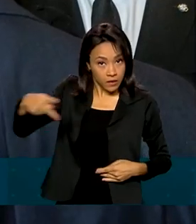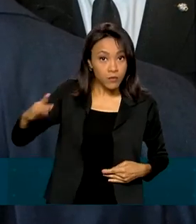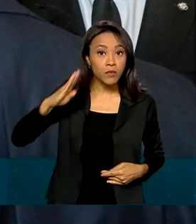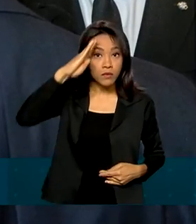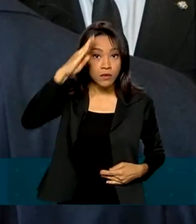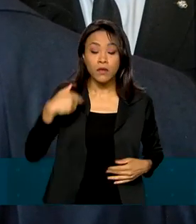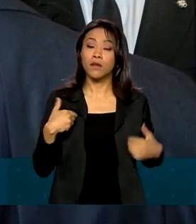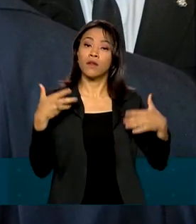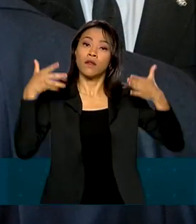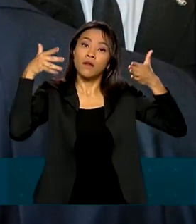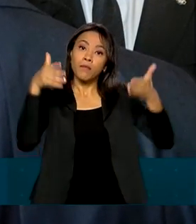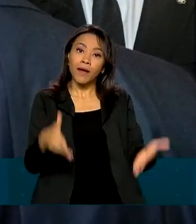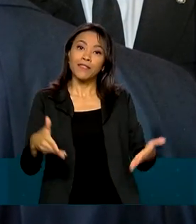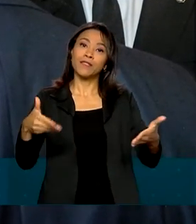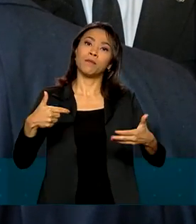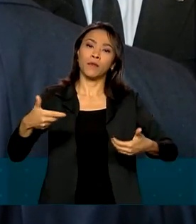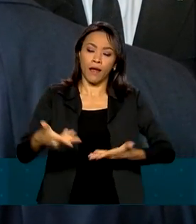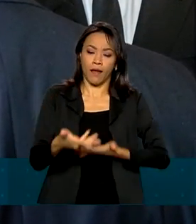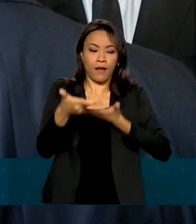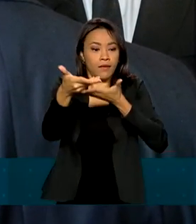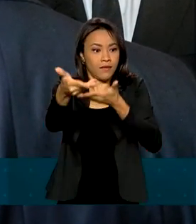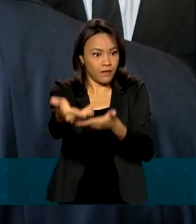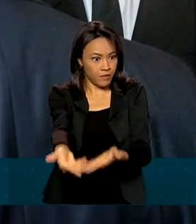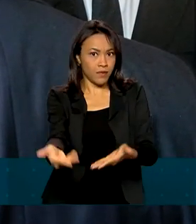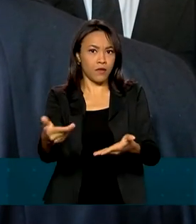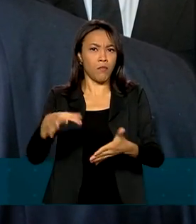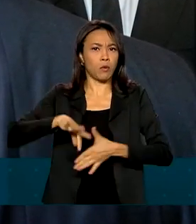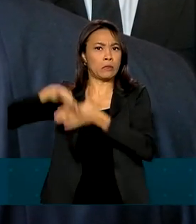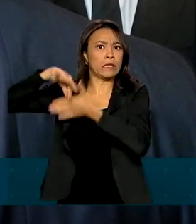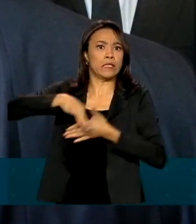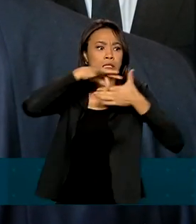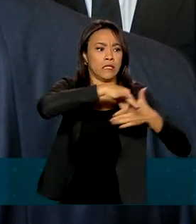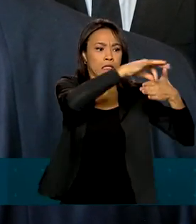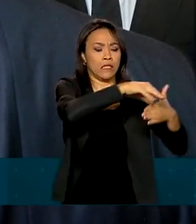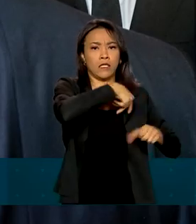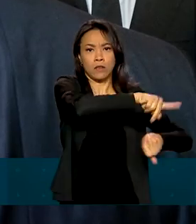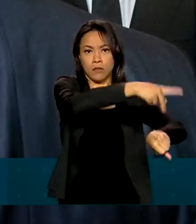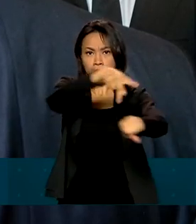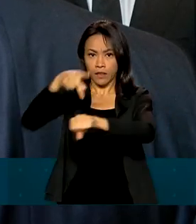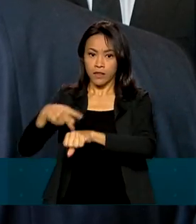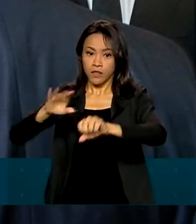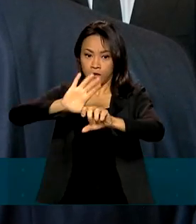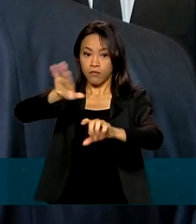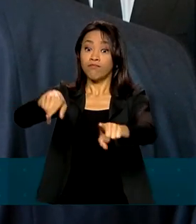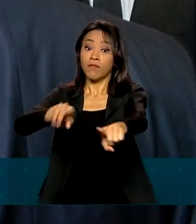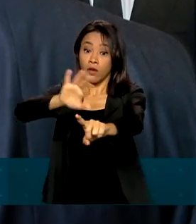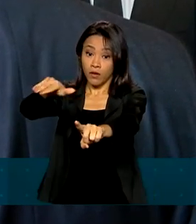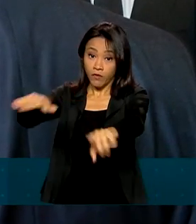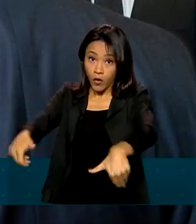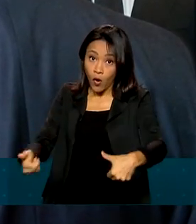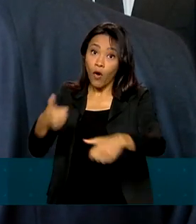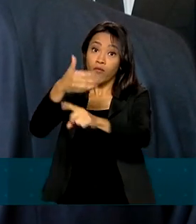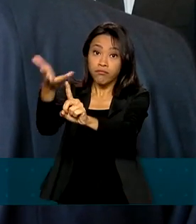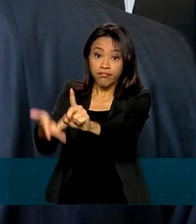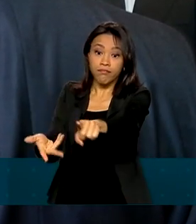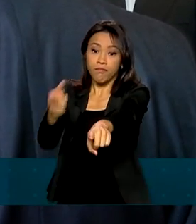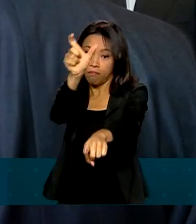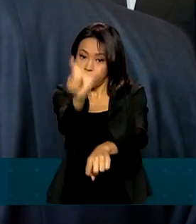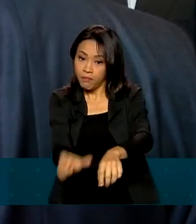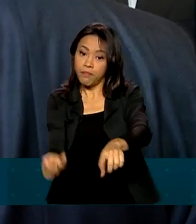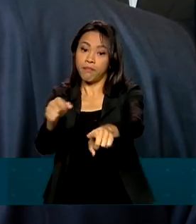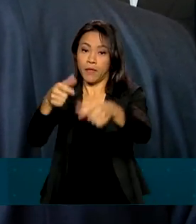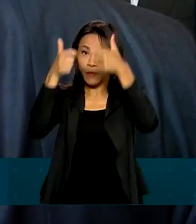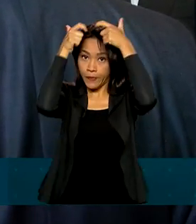participou da recepção para os chefes de Estado oferecida pelo rei Charles III na residência real, o